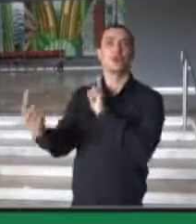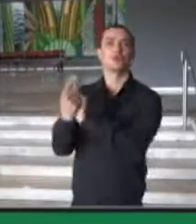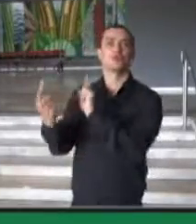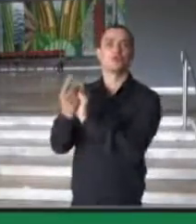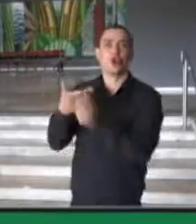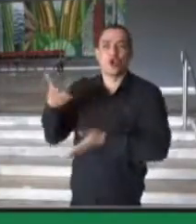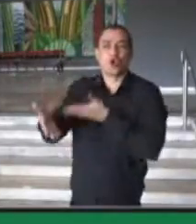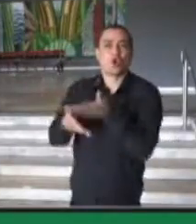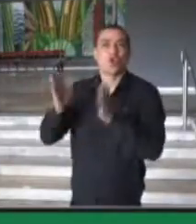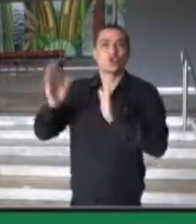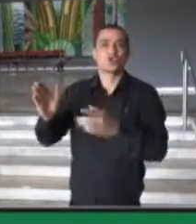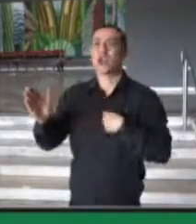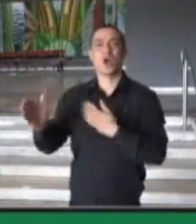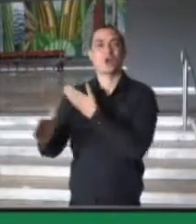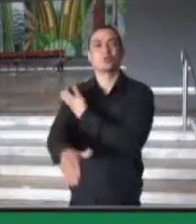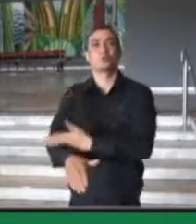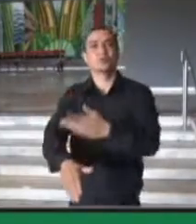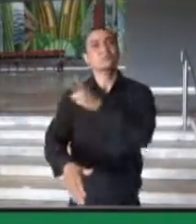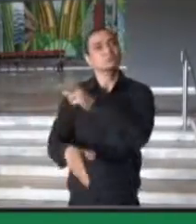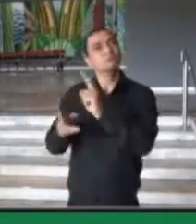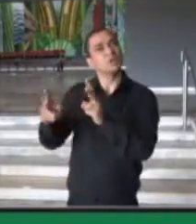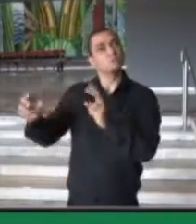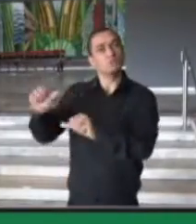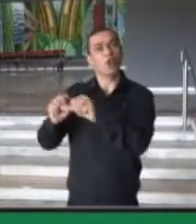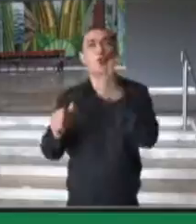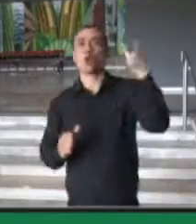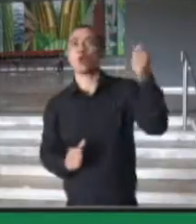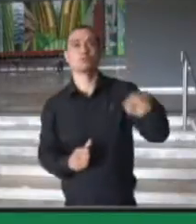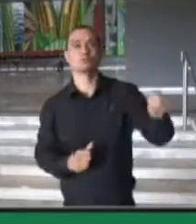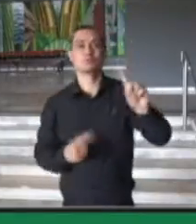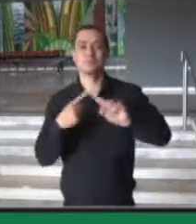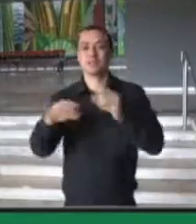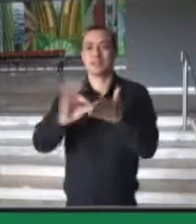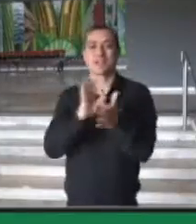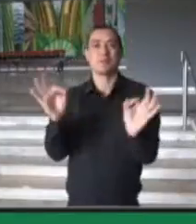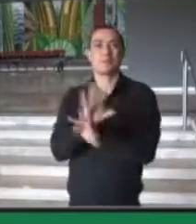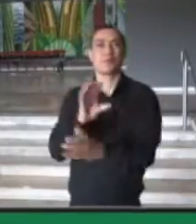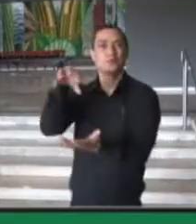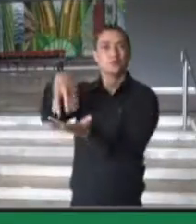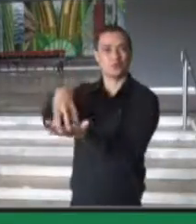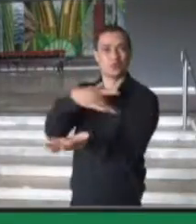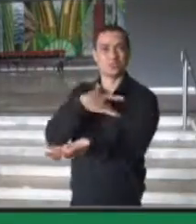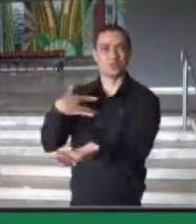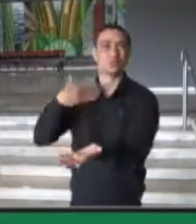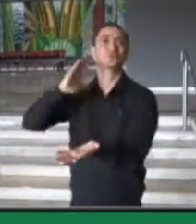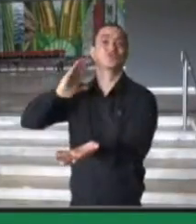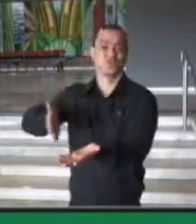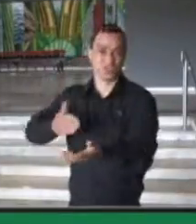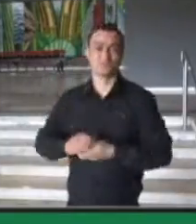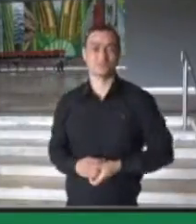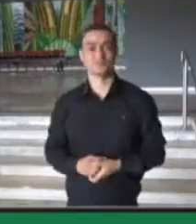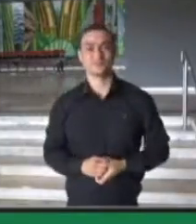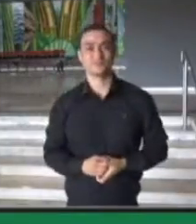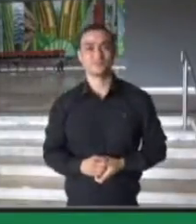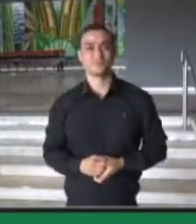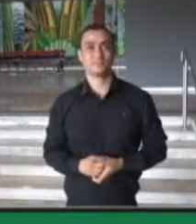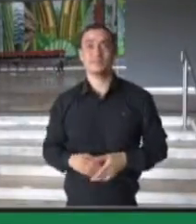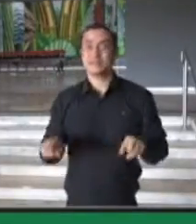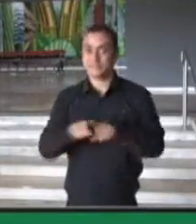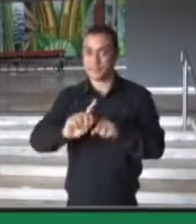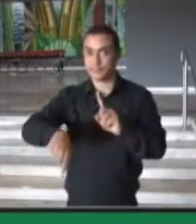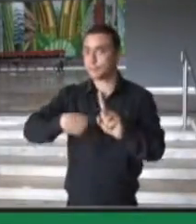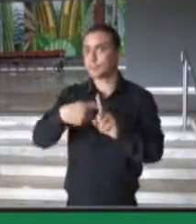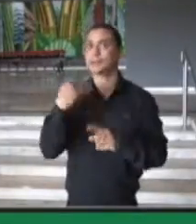procuram unidade, passam exames, então, o cadastro já está realizado na unidade básica de saúde. E, além disso,